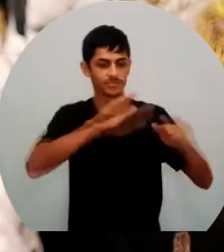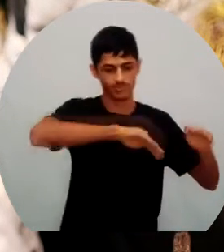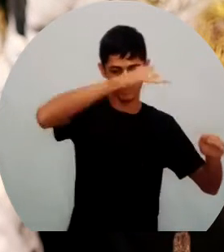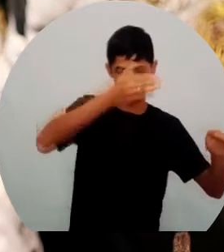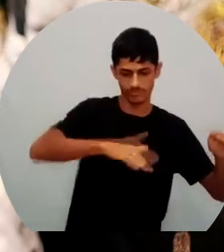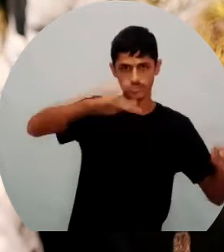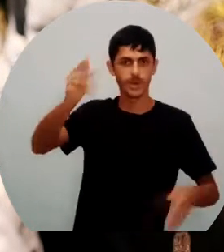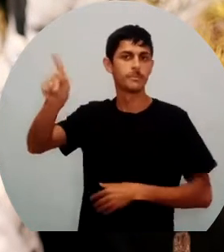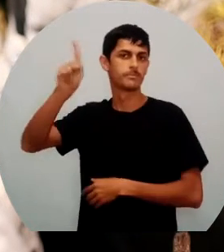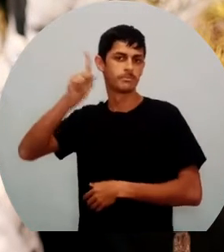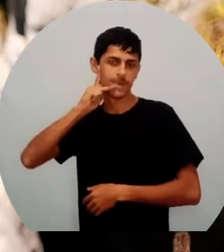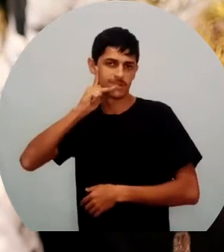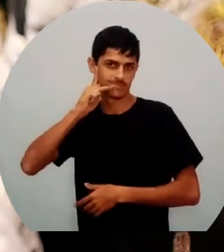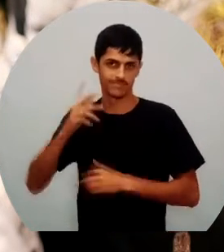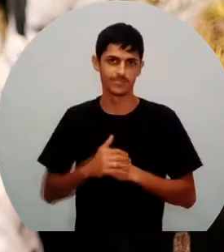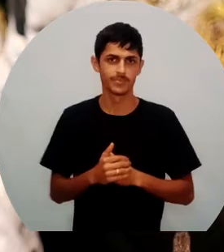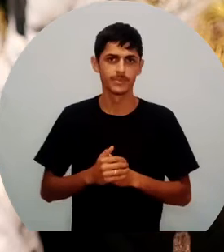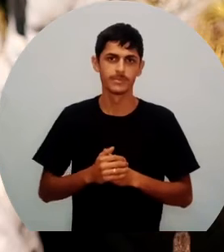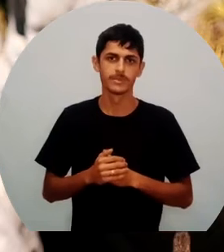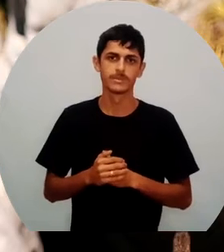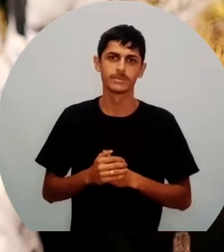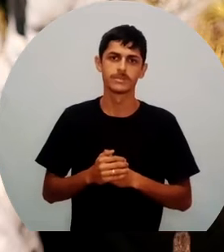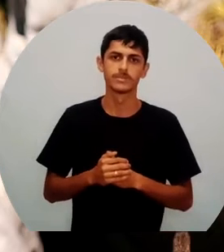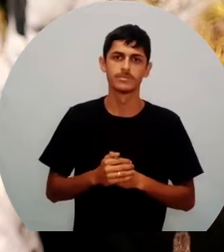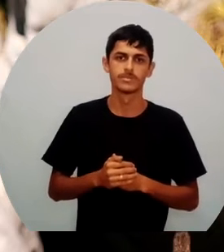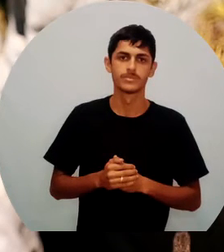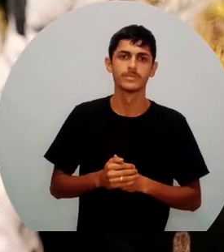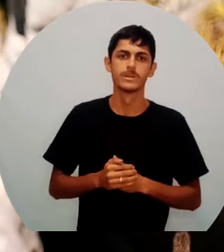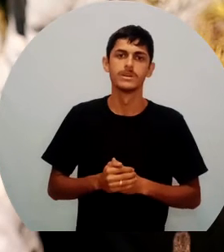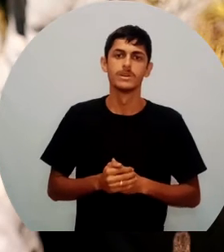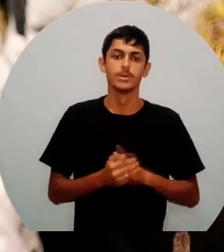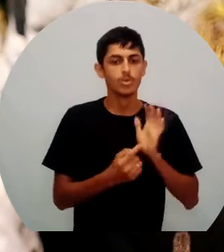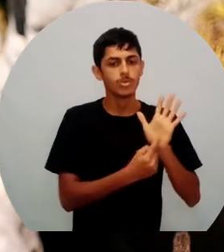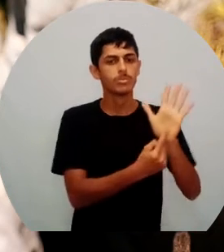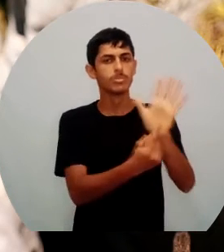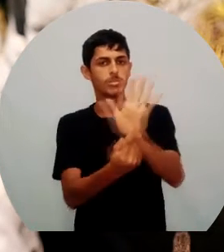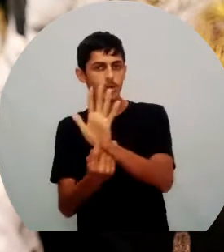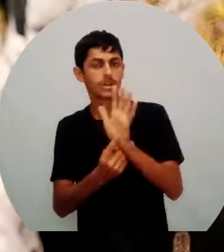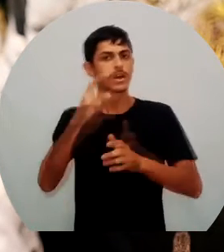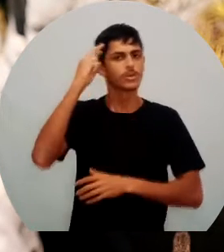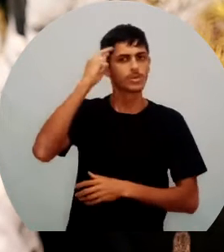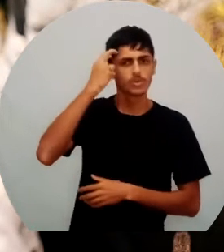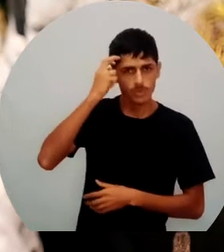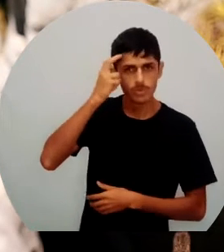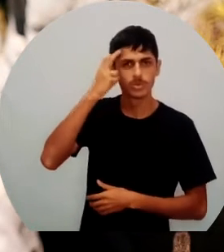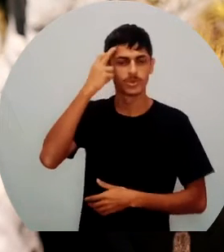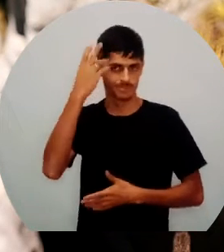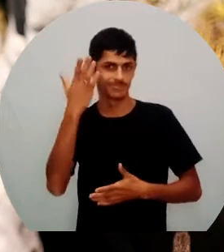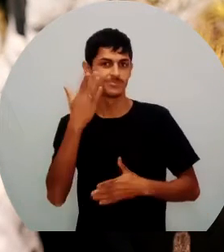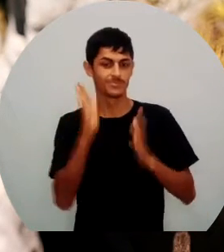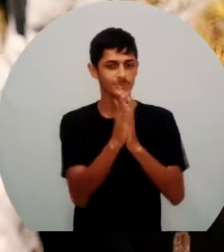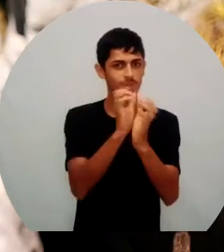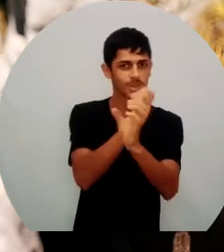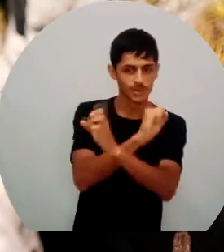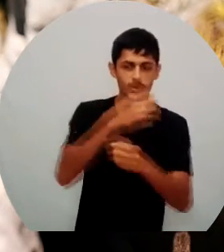E já que estamos falando de Serra do Pará, a gente está falando hoje sobre o potencial de ecoturismo na nossa cidade. A